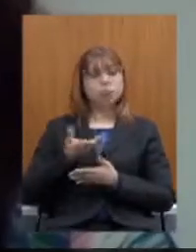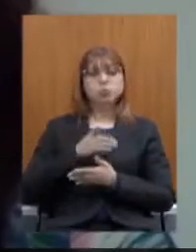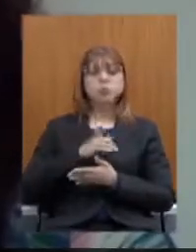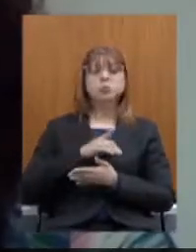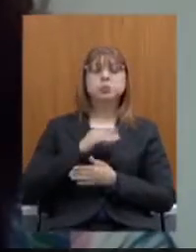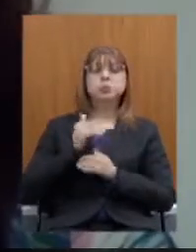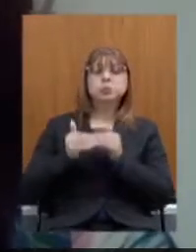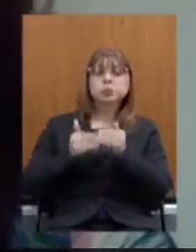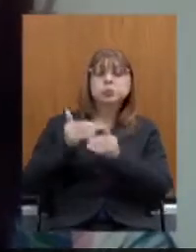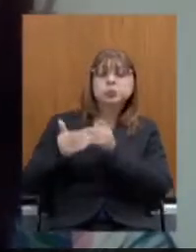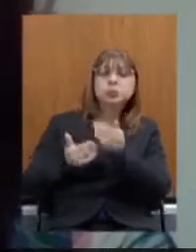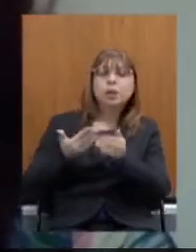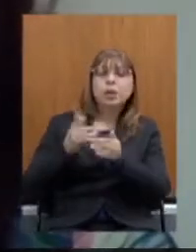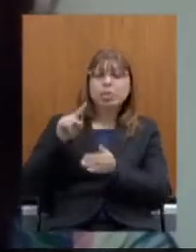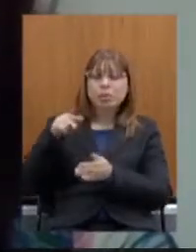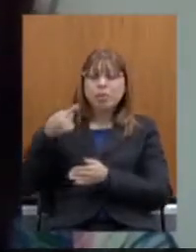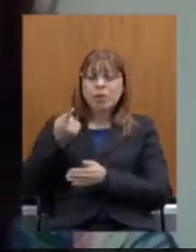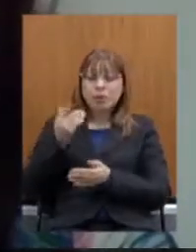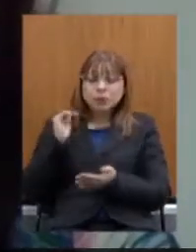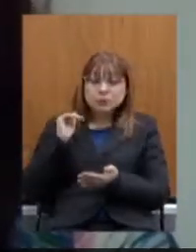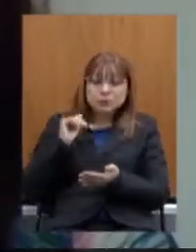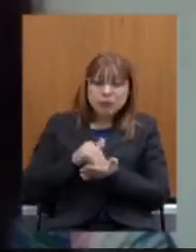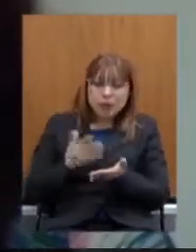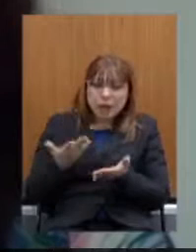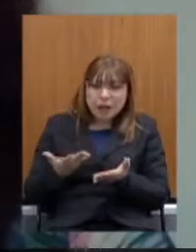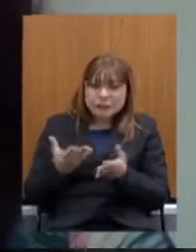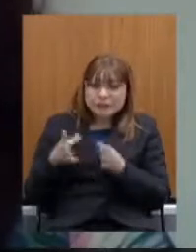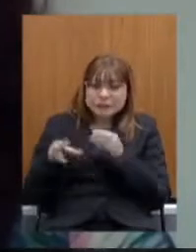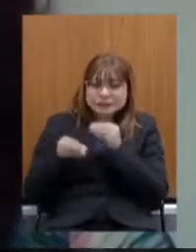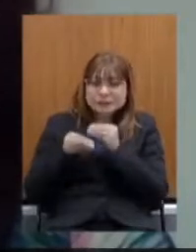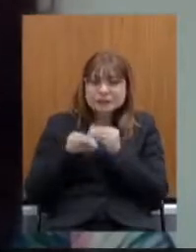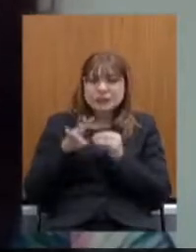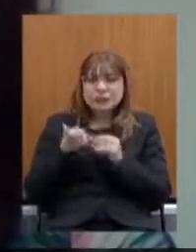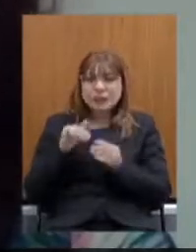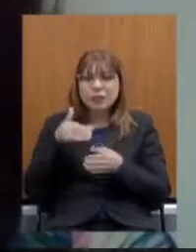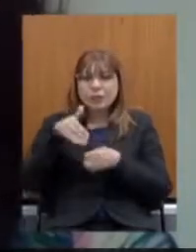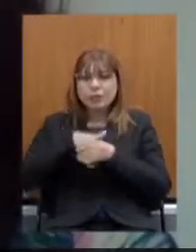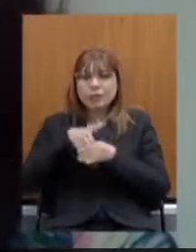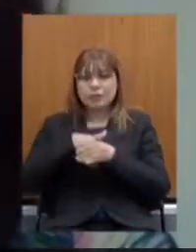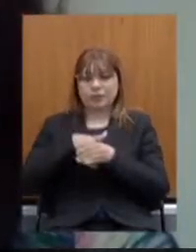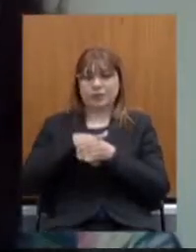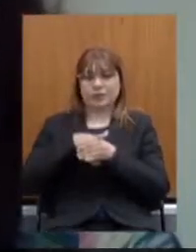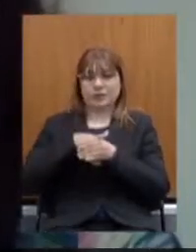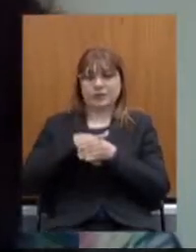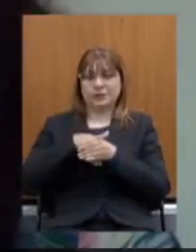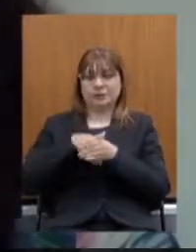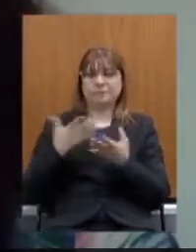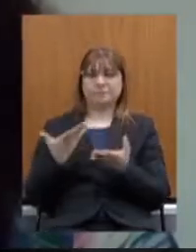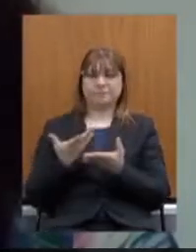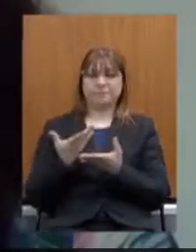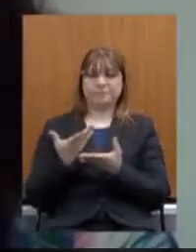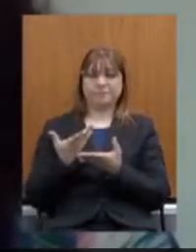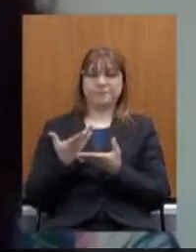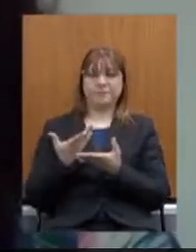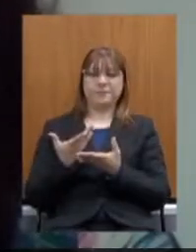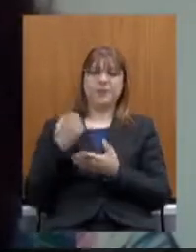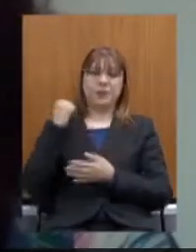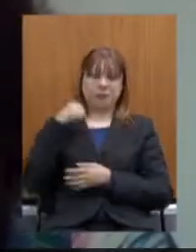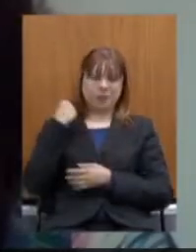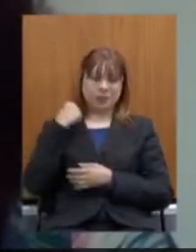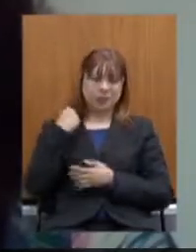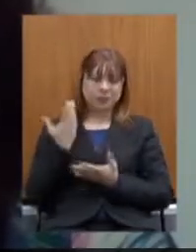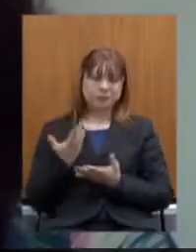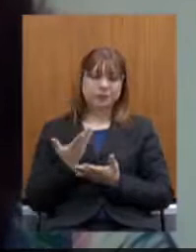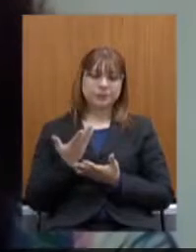do equívoco quando a emenda já estava para ser votada no Senado. Para não haver atraso na